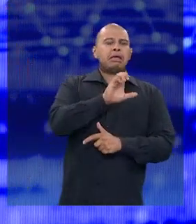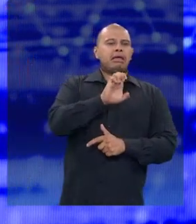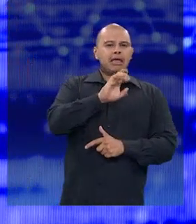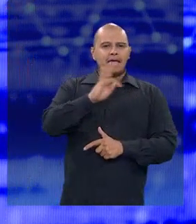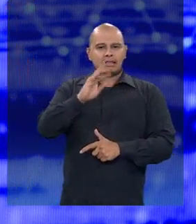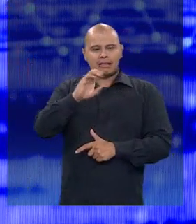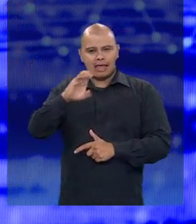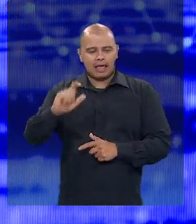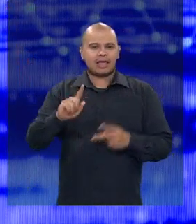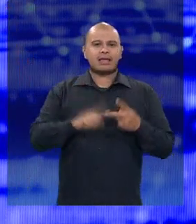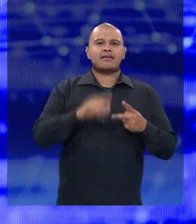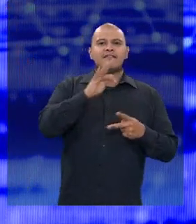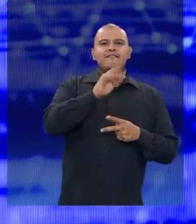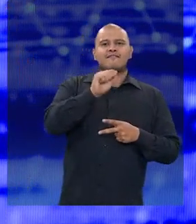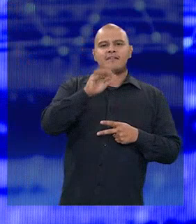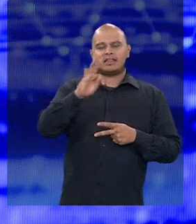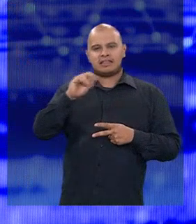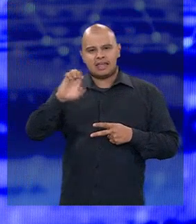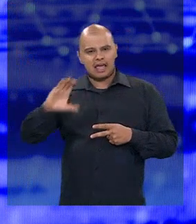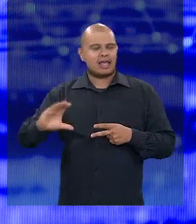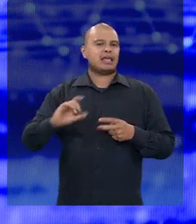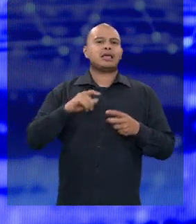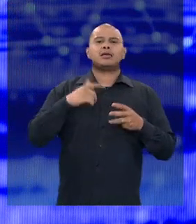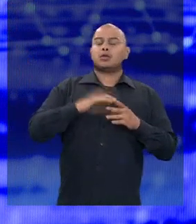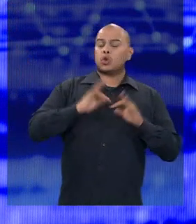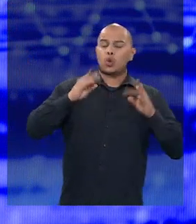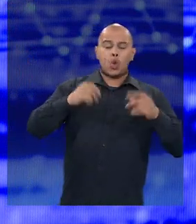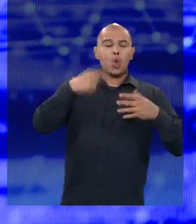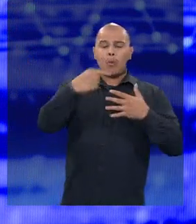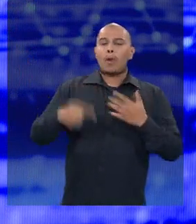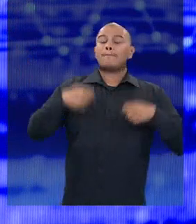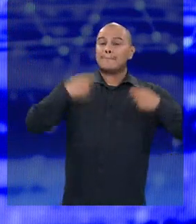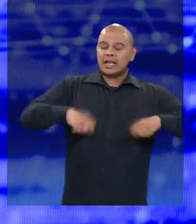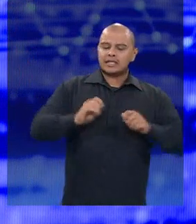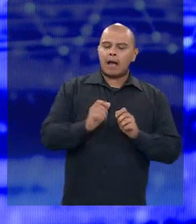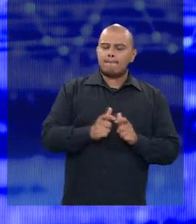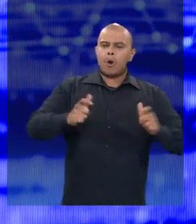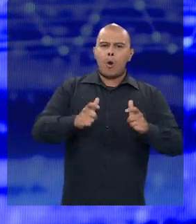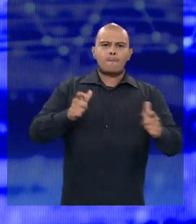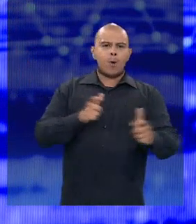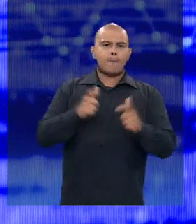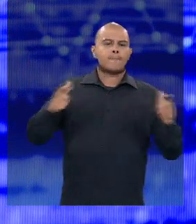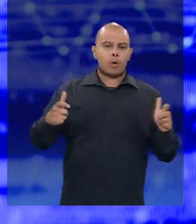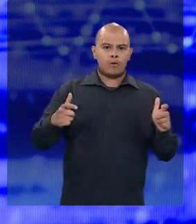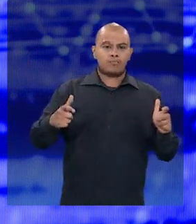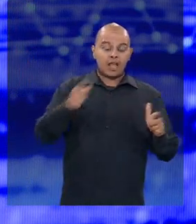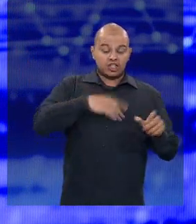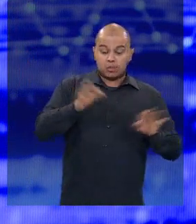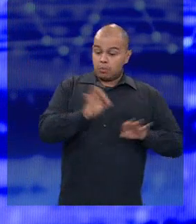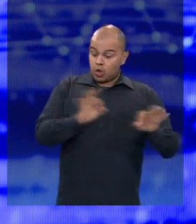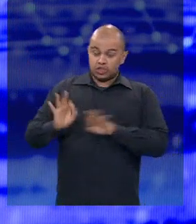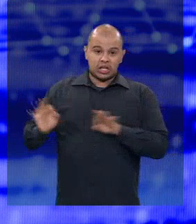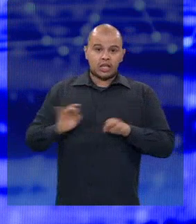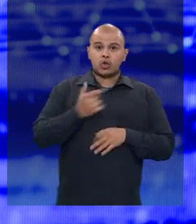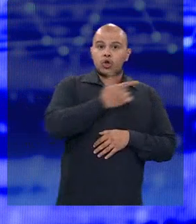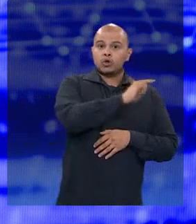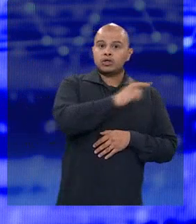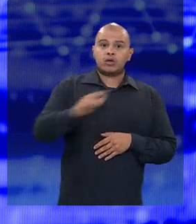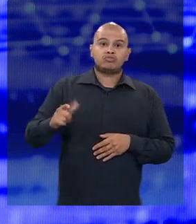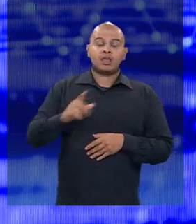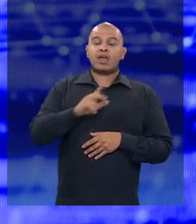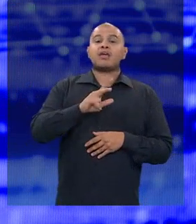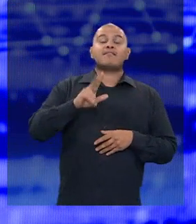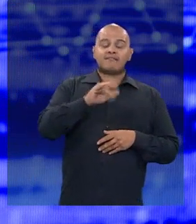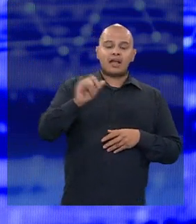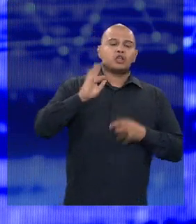Industrial da Unesp. No nosso projeto, nenhuma escola do Estado de São Paulo vai faltar no mural uma vaga de